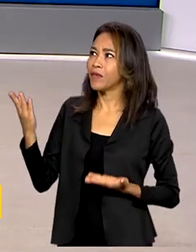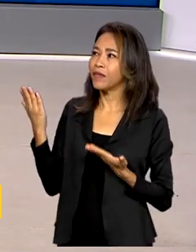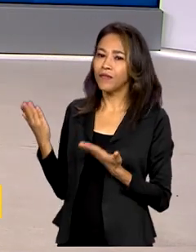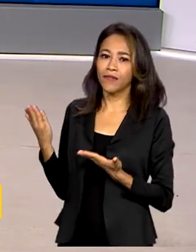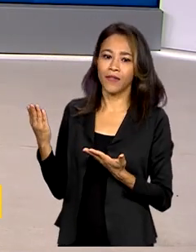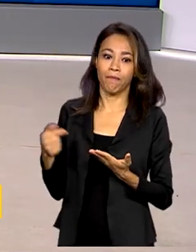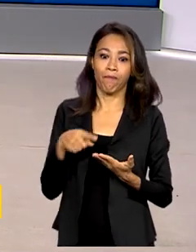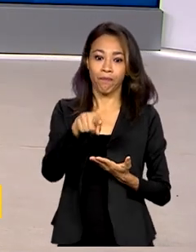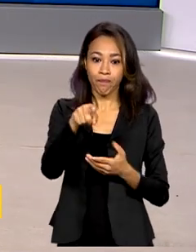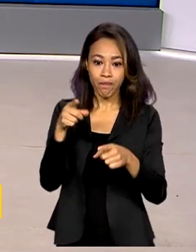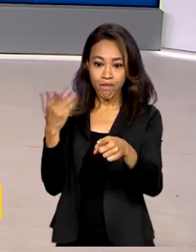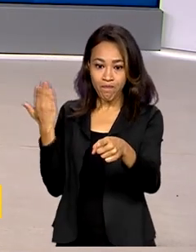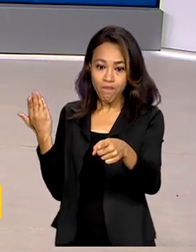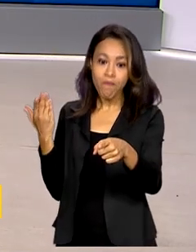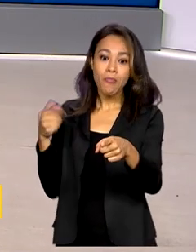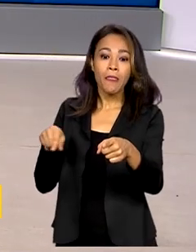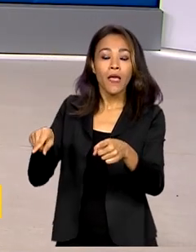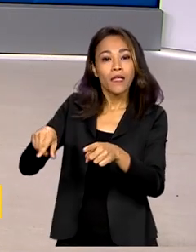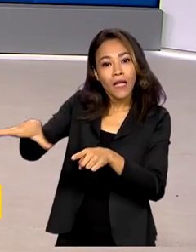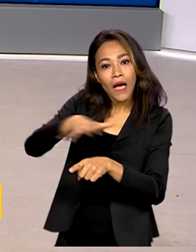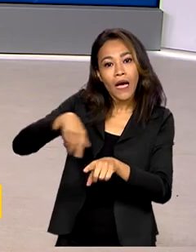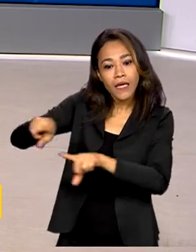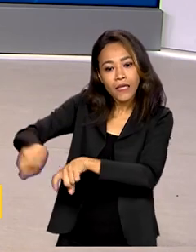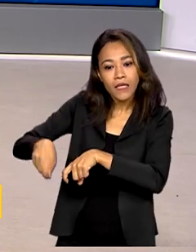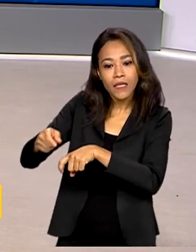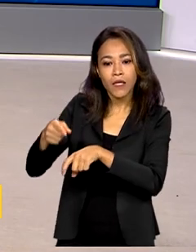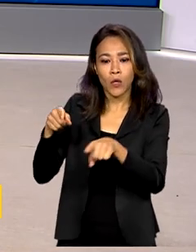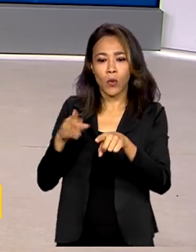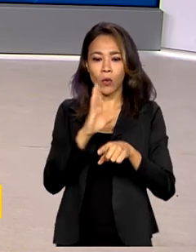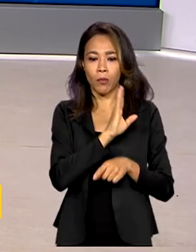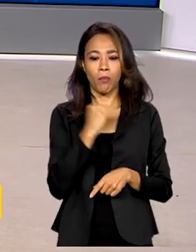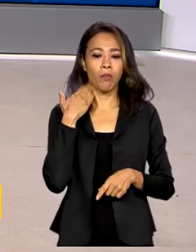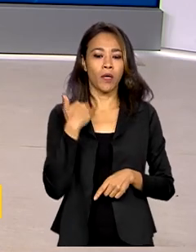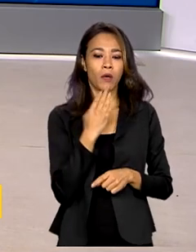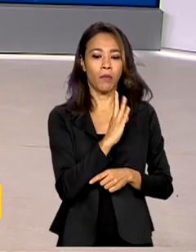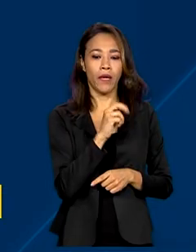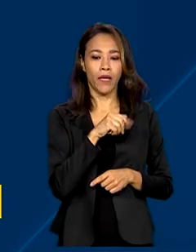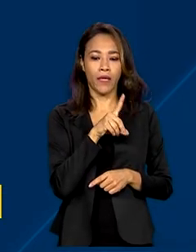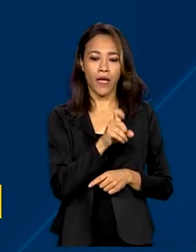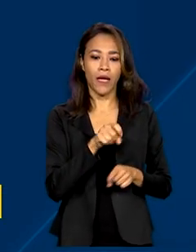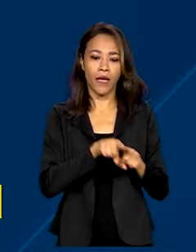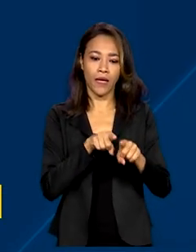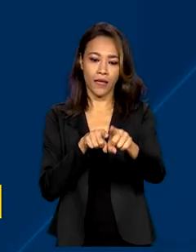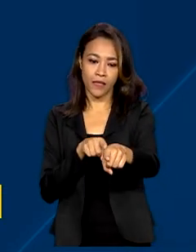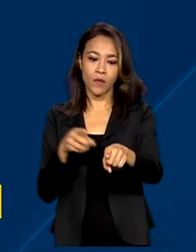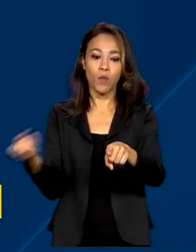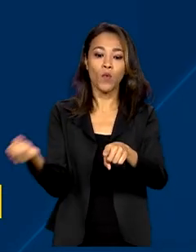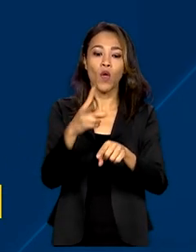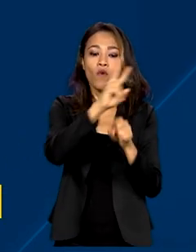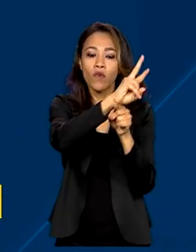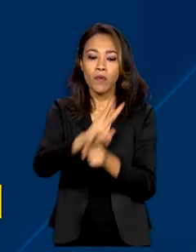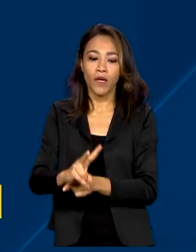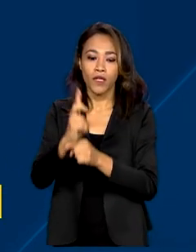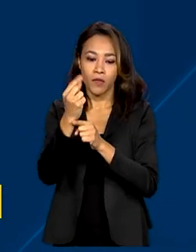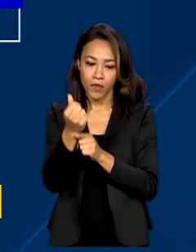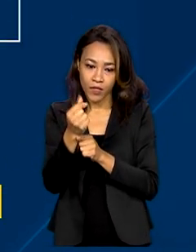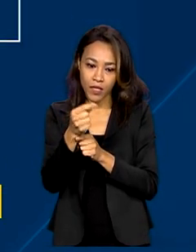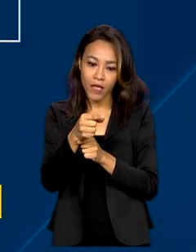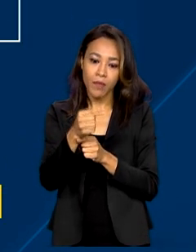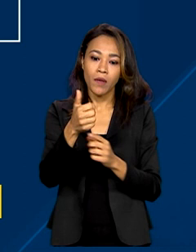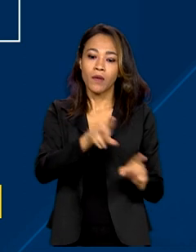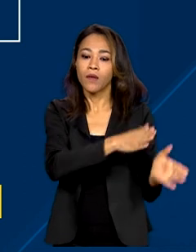agronegócio, BNDES e Ministério da Agricultura anunciam nova linha de financiamento para o crédito rural. No